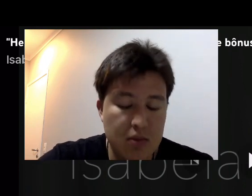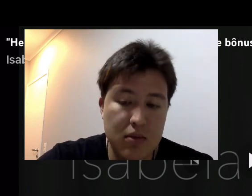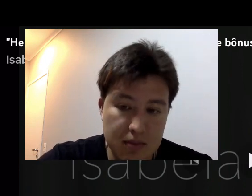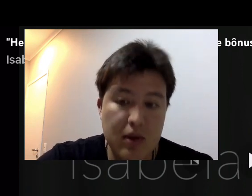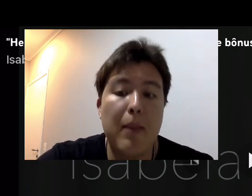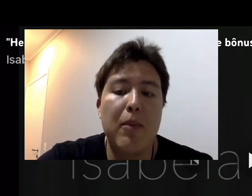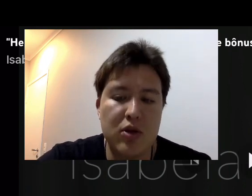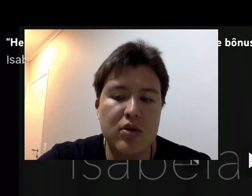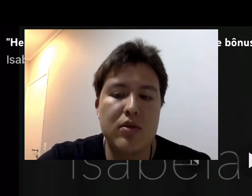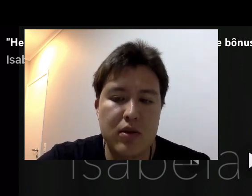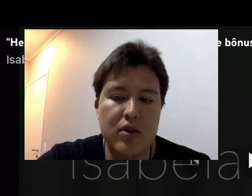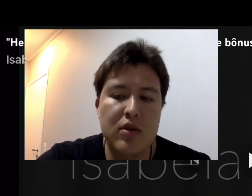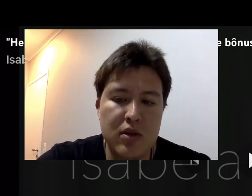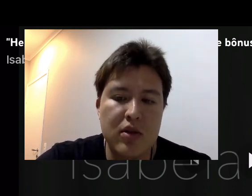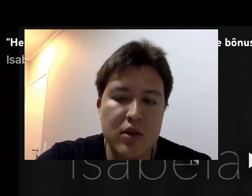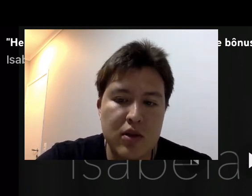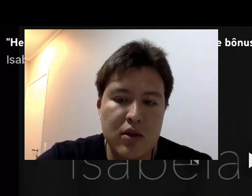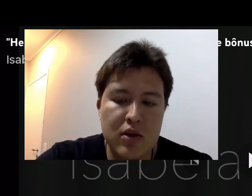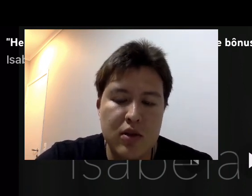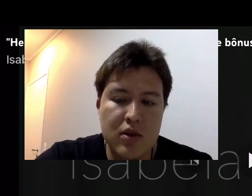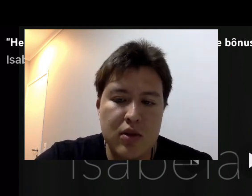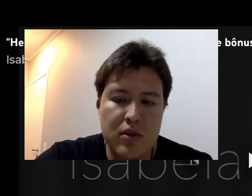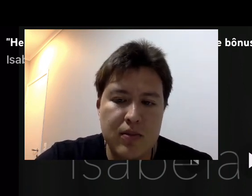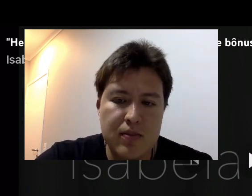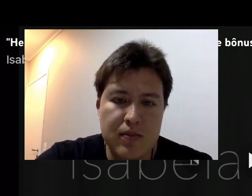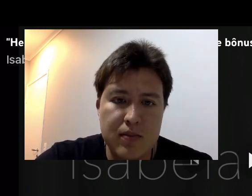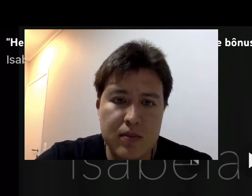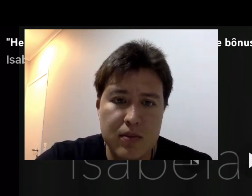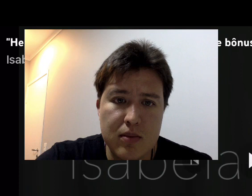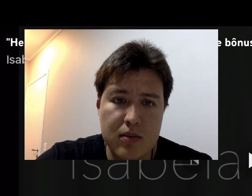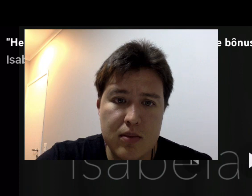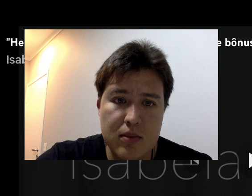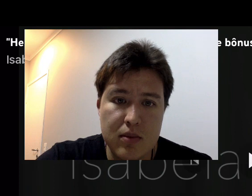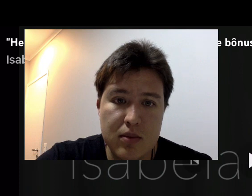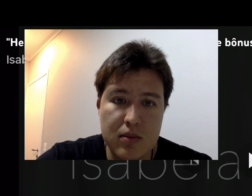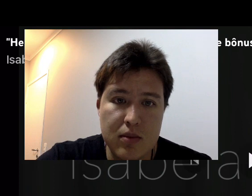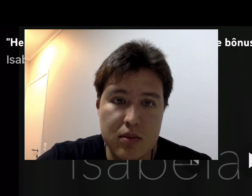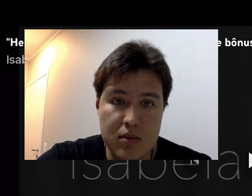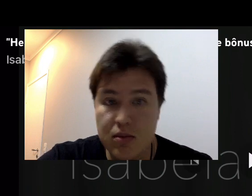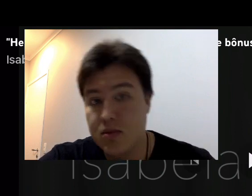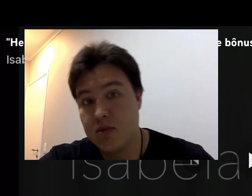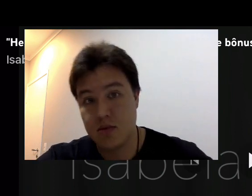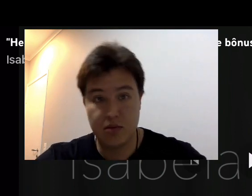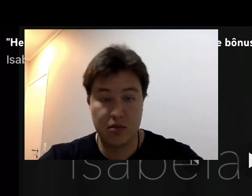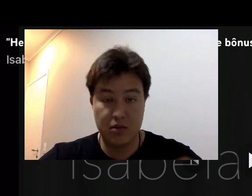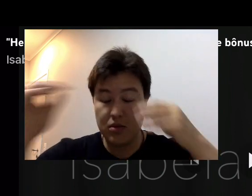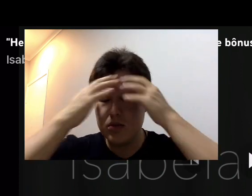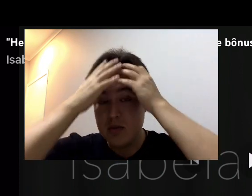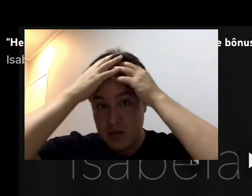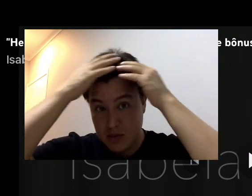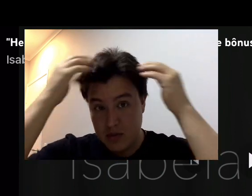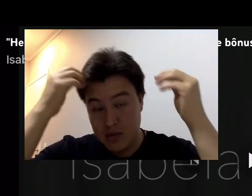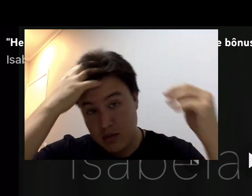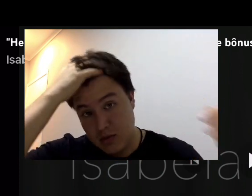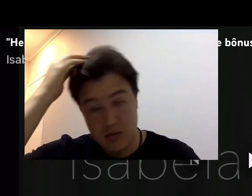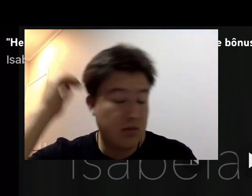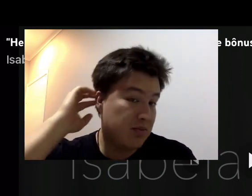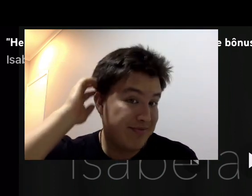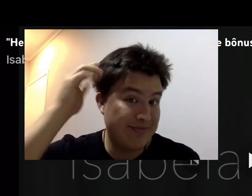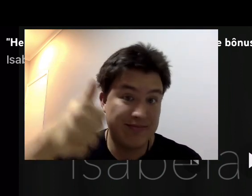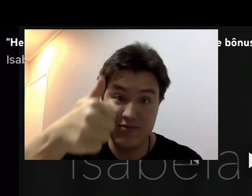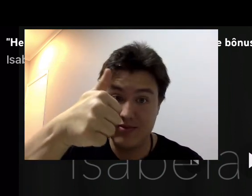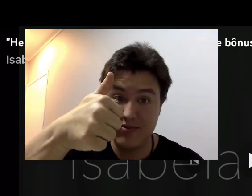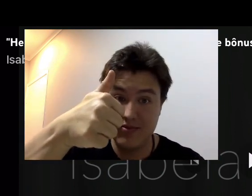já devia ter feito há muito tempo, fazer um vídeo sobre Hereditário e aproveitar a oportunidade para juntar nele também